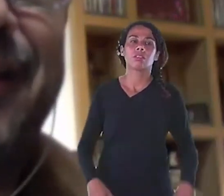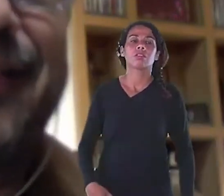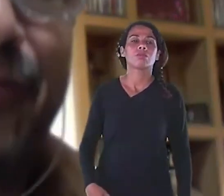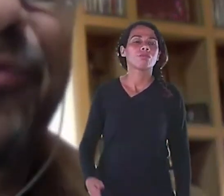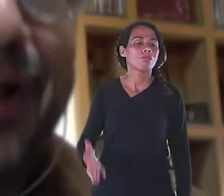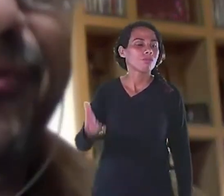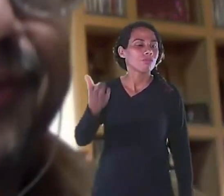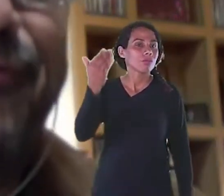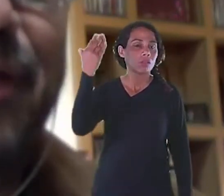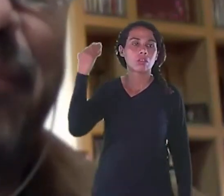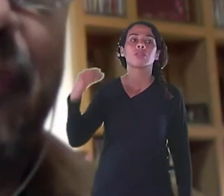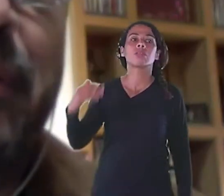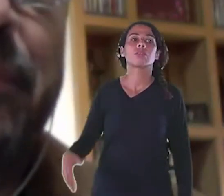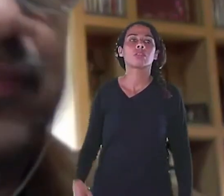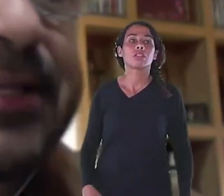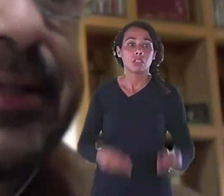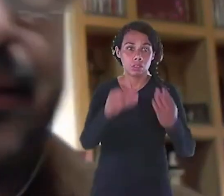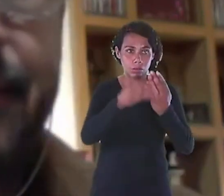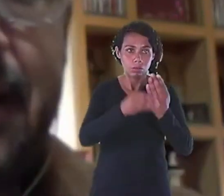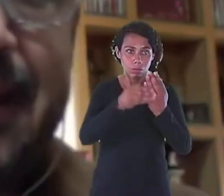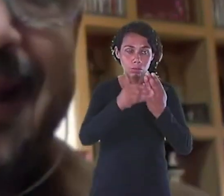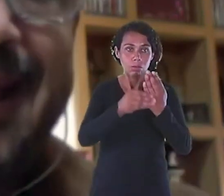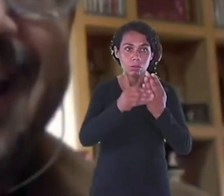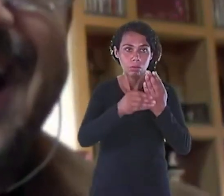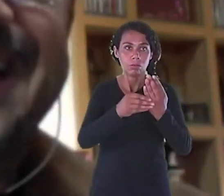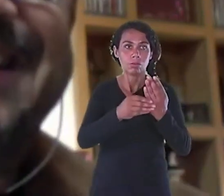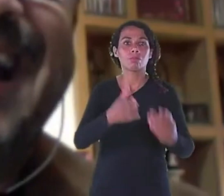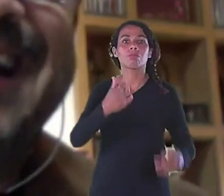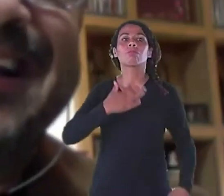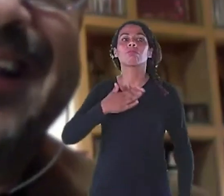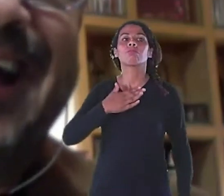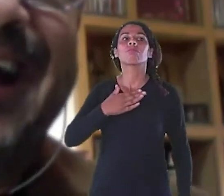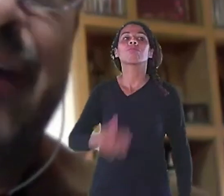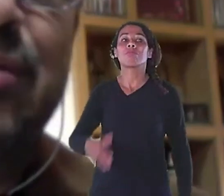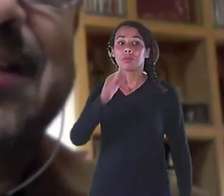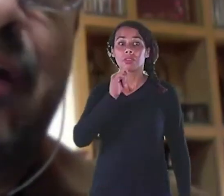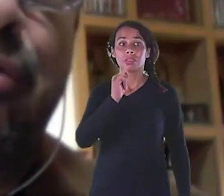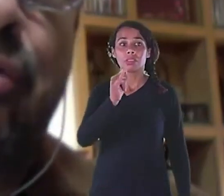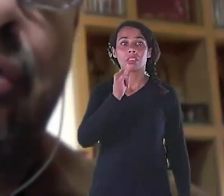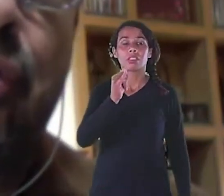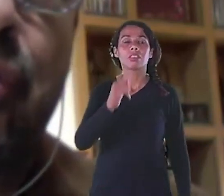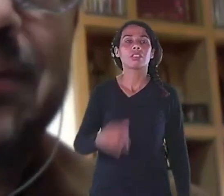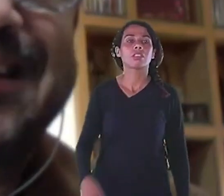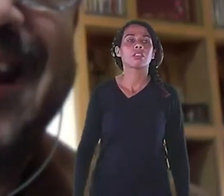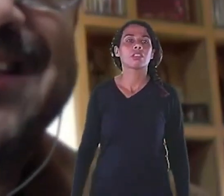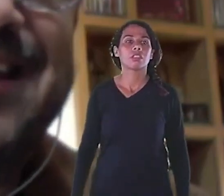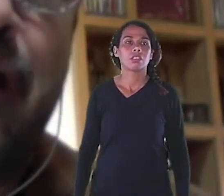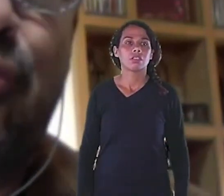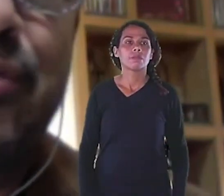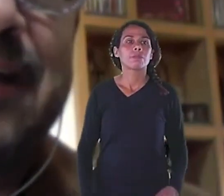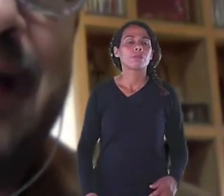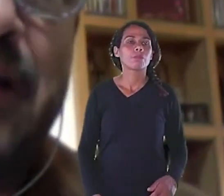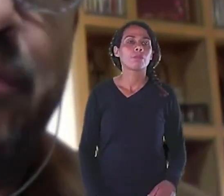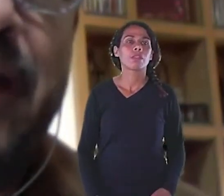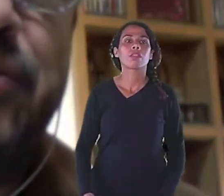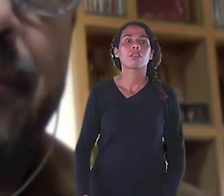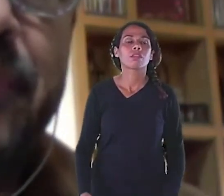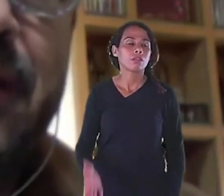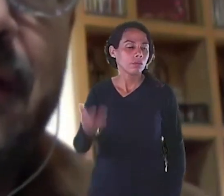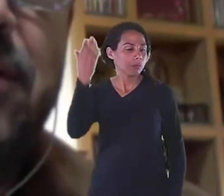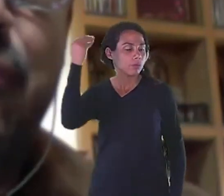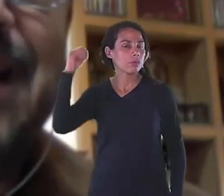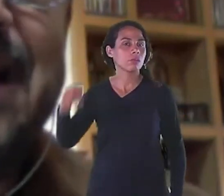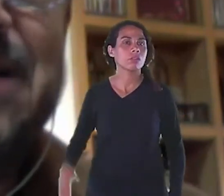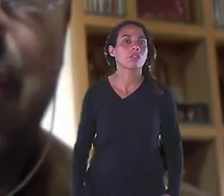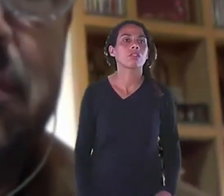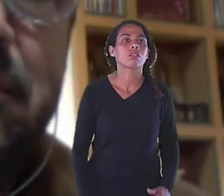a pena Que está no livro também Para você entender A Itália No século 13, 14 Na Idade Média